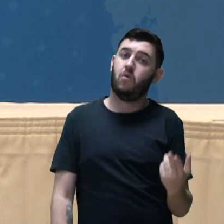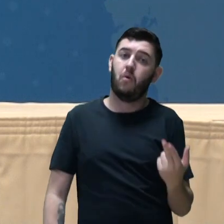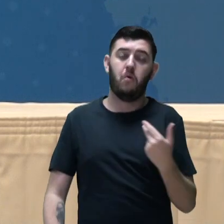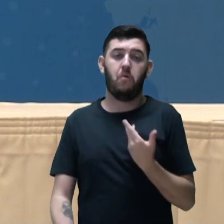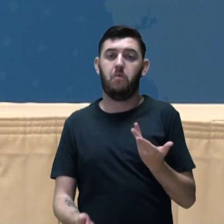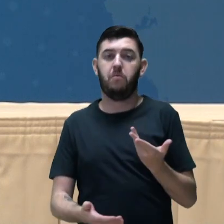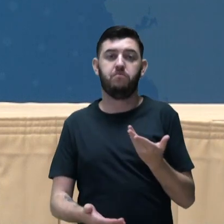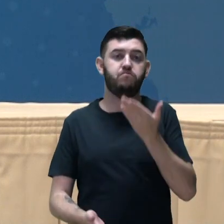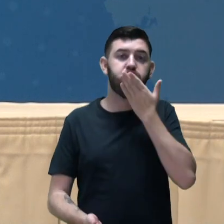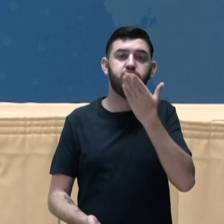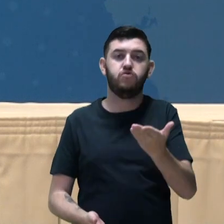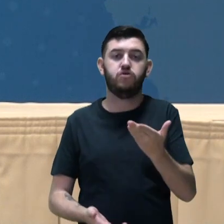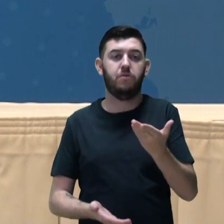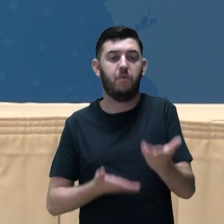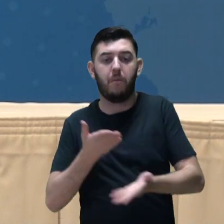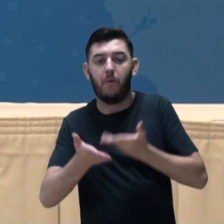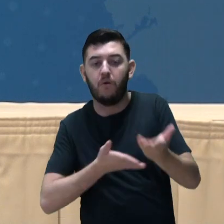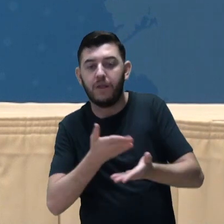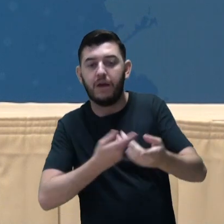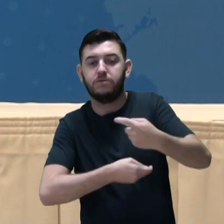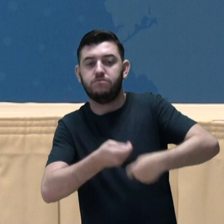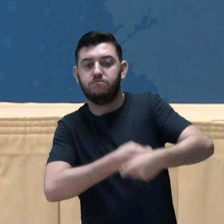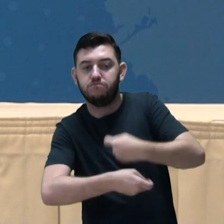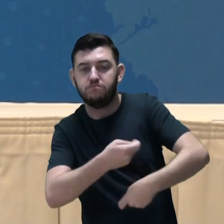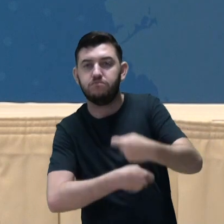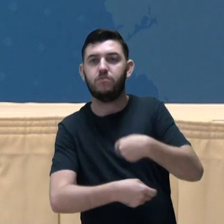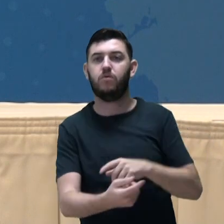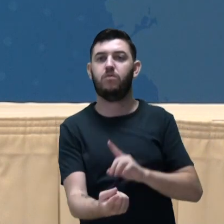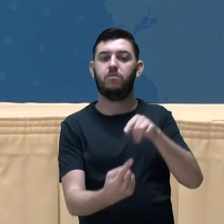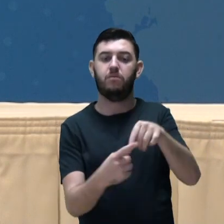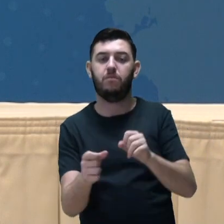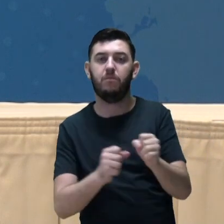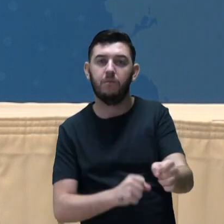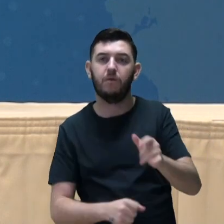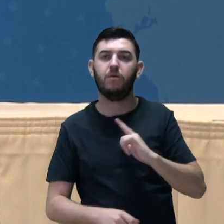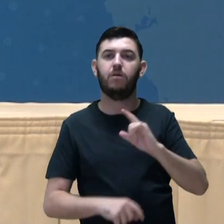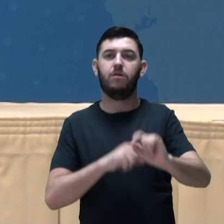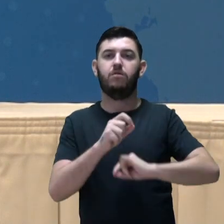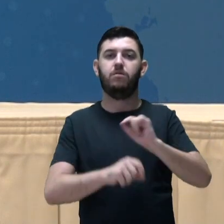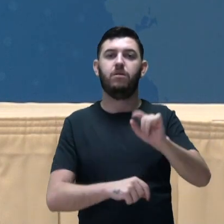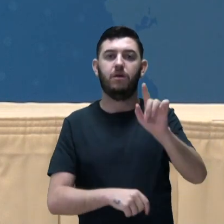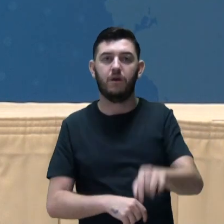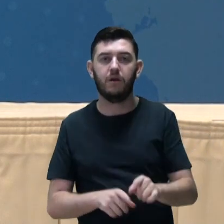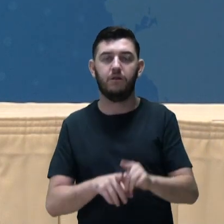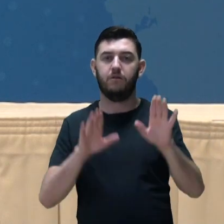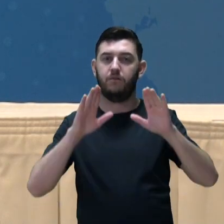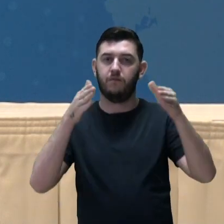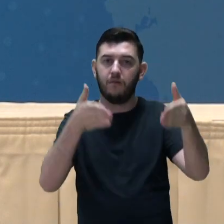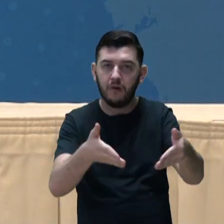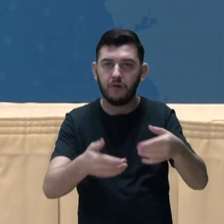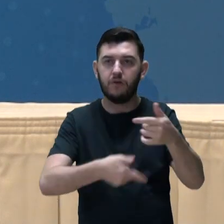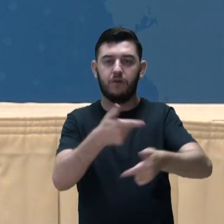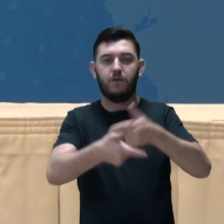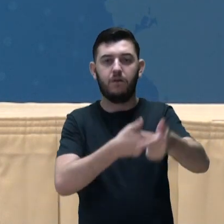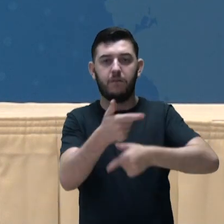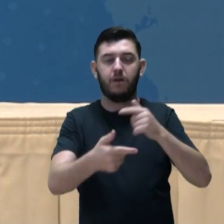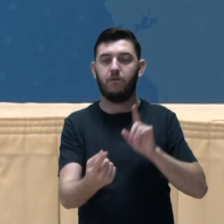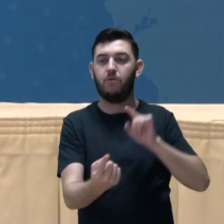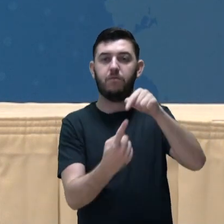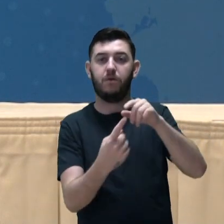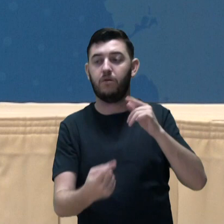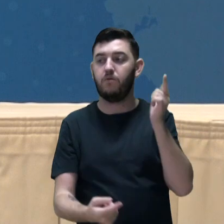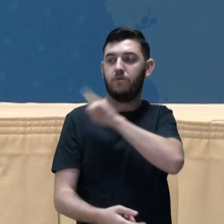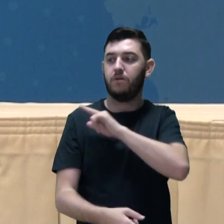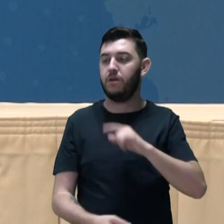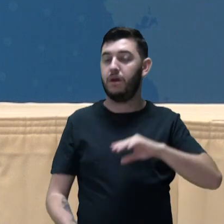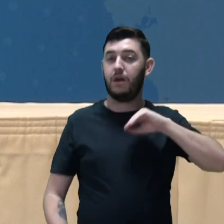seja, com algum tipo de abordagem de negócio, e que tem, portanto, neste tipo de atividade, a fonte principal de renda